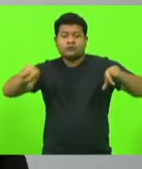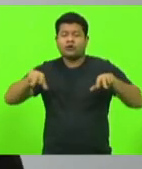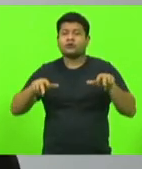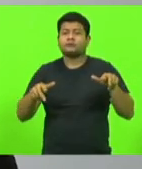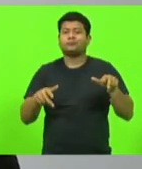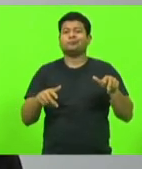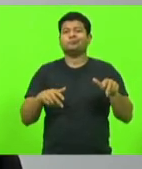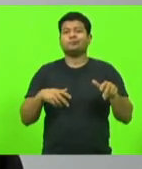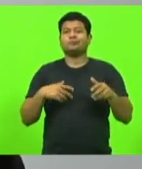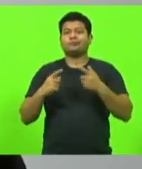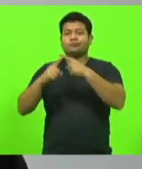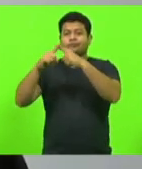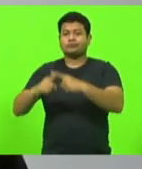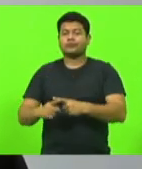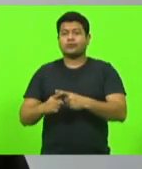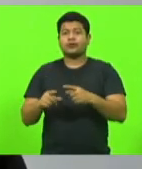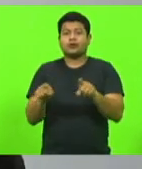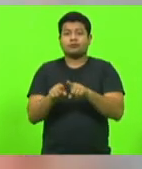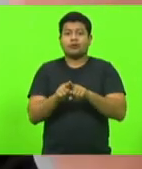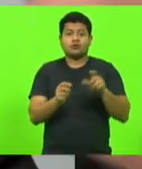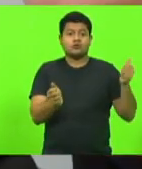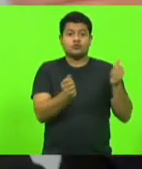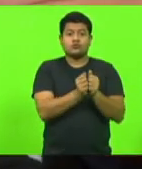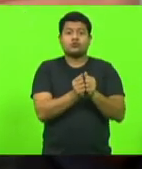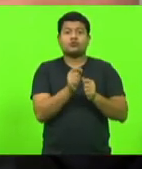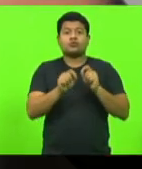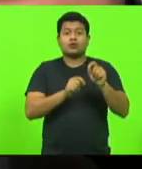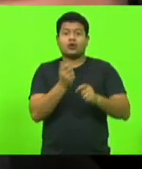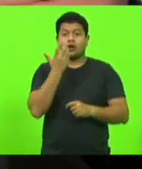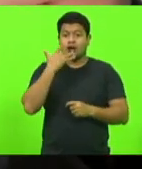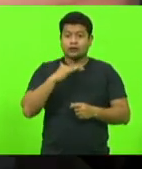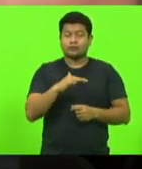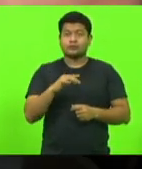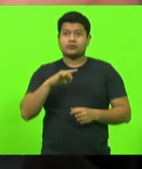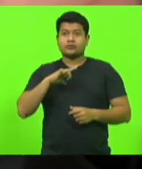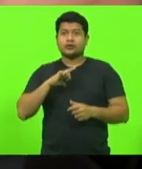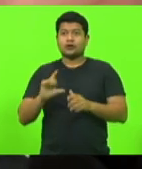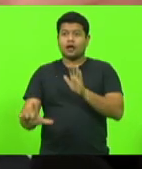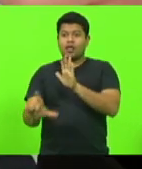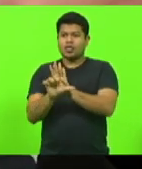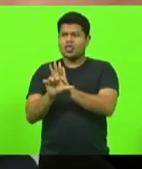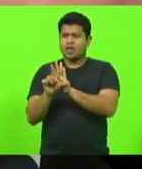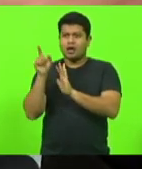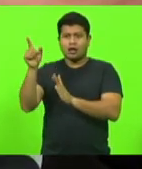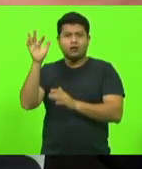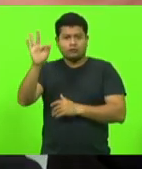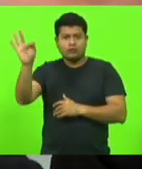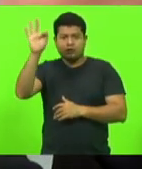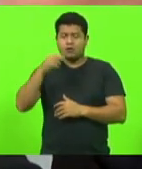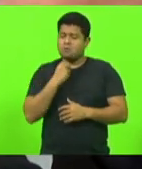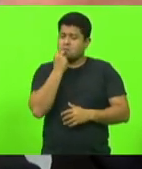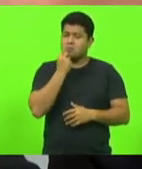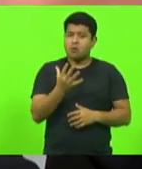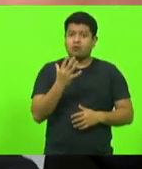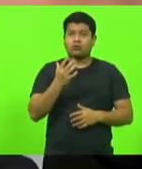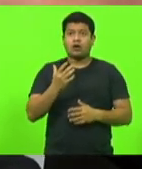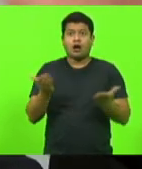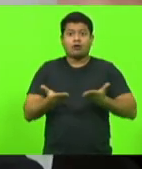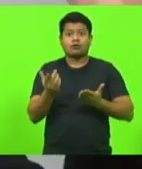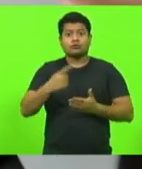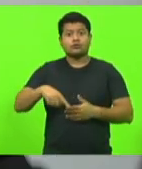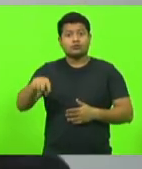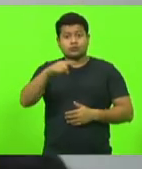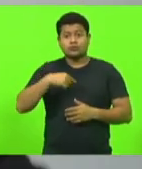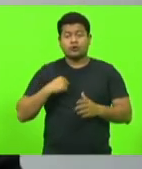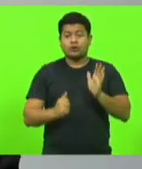numa competição que levam crianças. Existe a lei penal, deputado, ótimo, show de bola. Nós estamos agora multando. Se